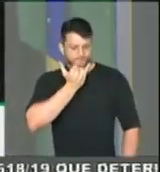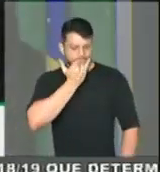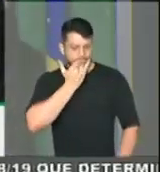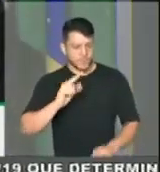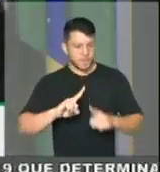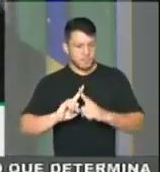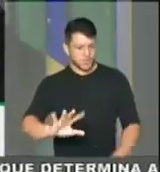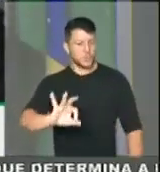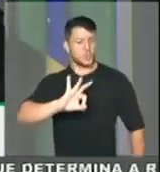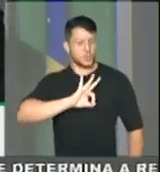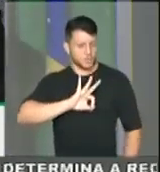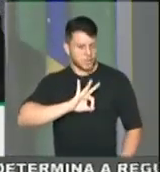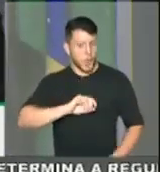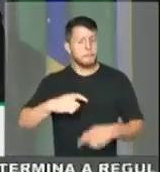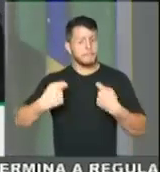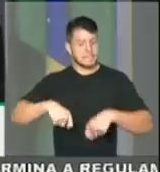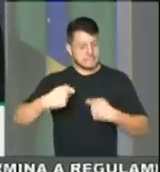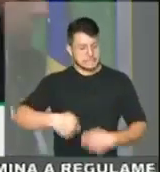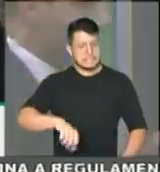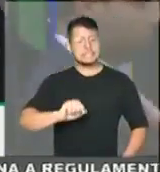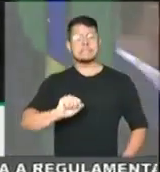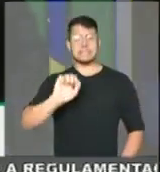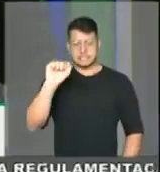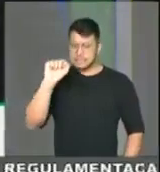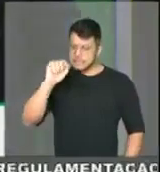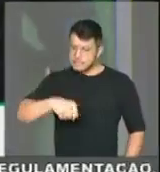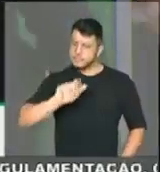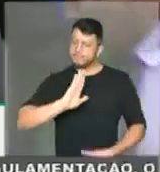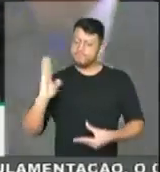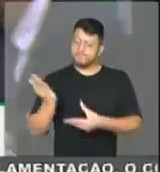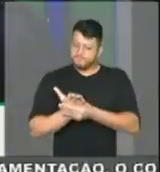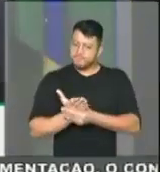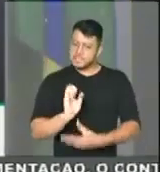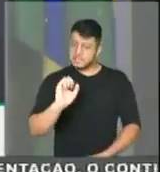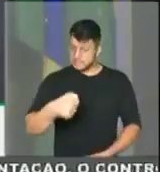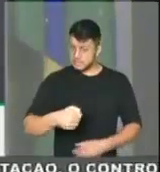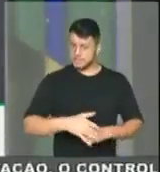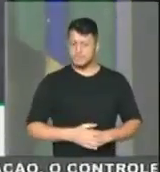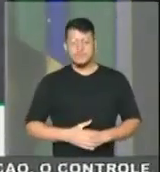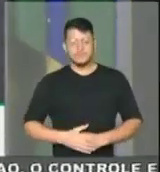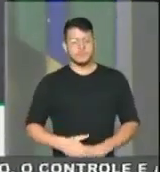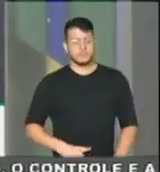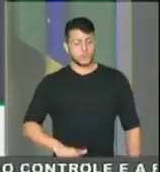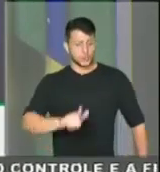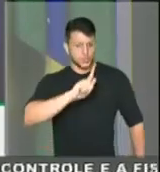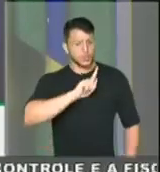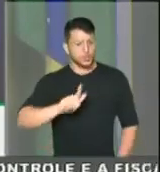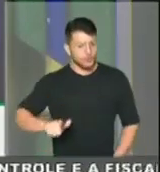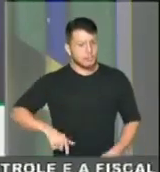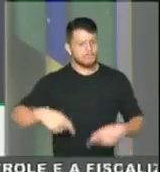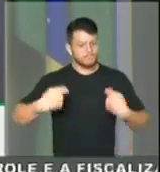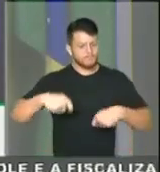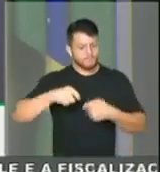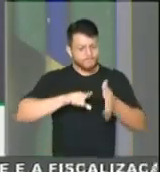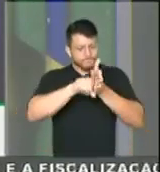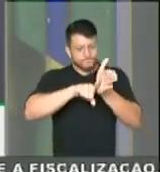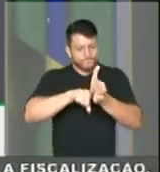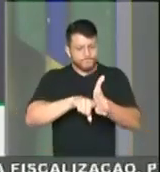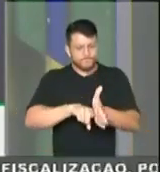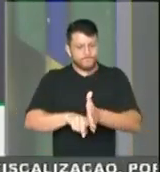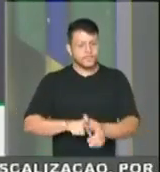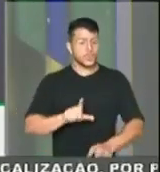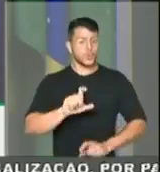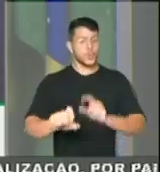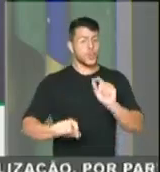precisam responder? Precisam. O Estado precisa investigar se